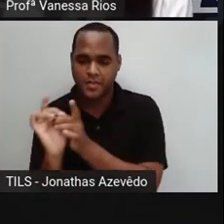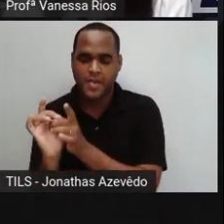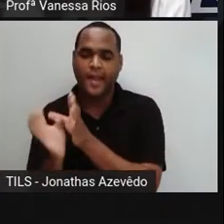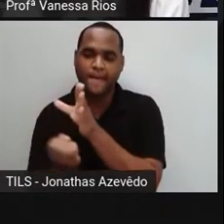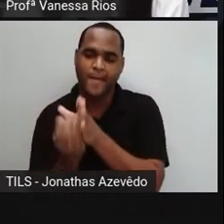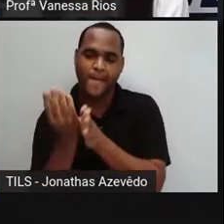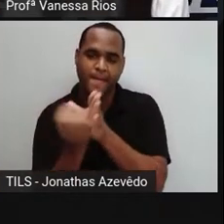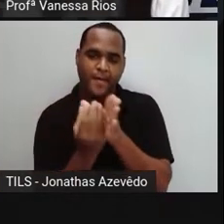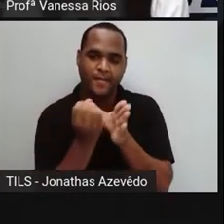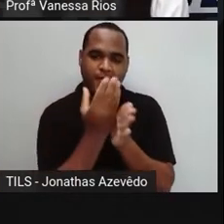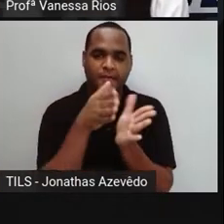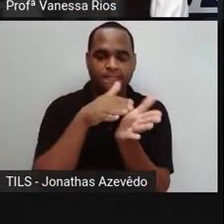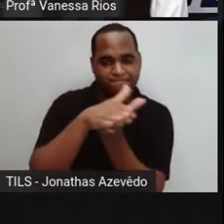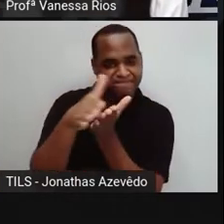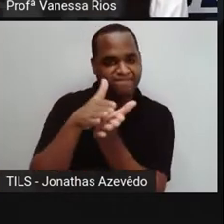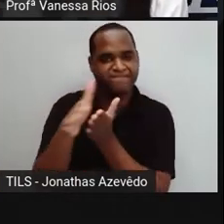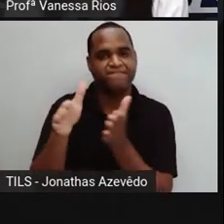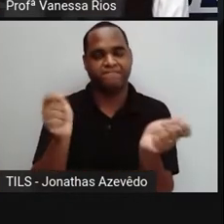das fotografias.